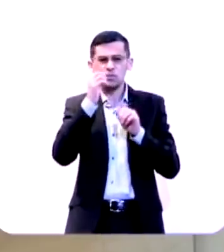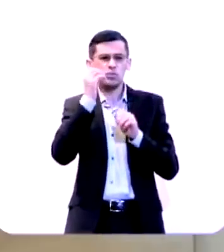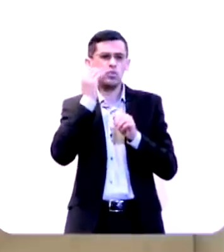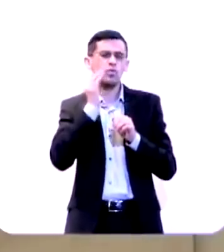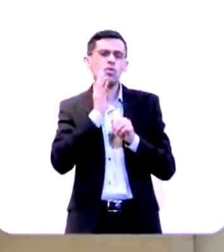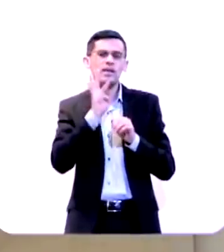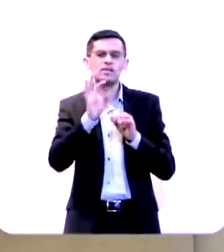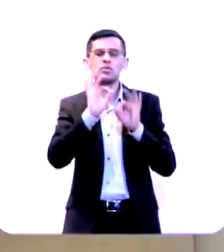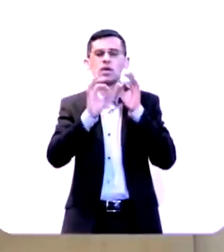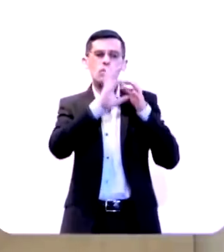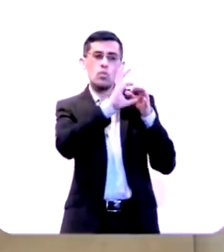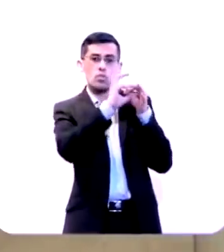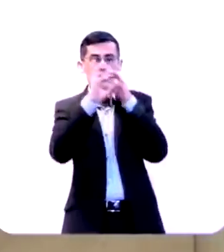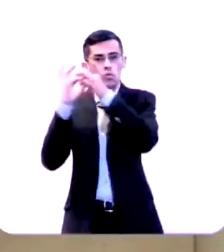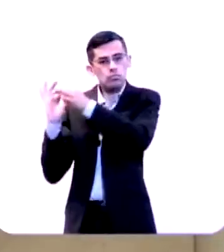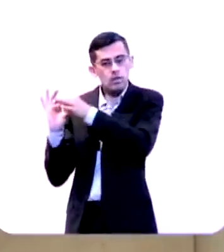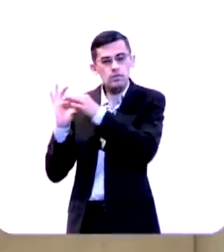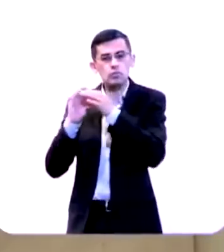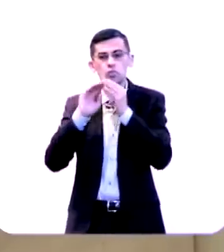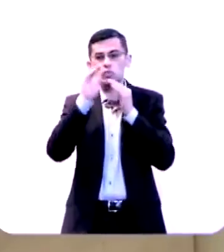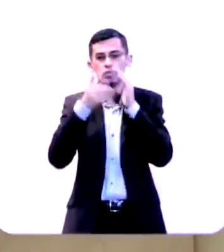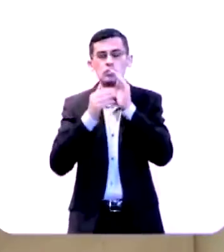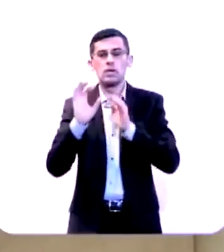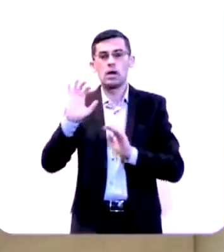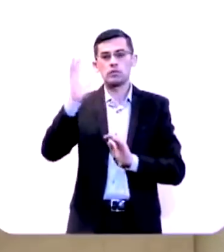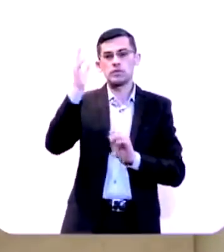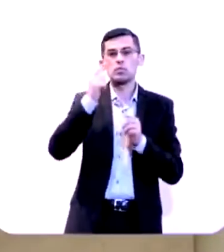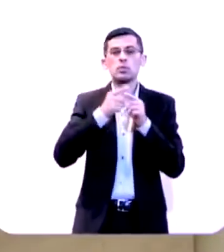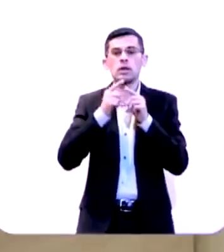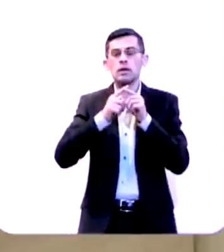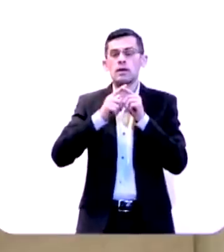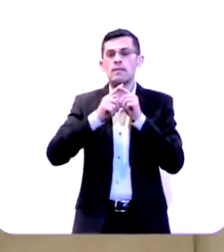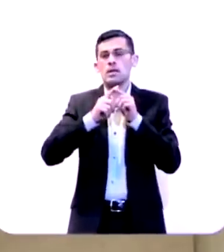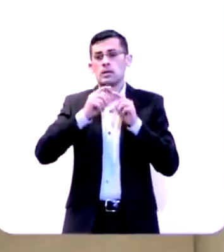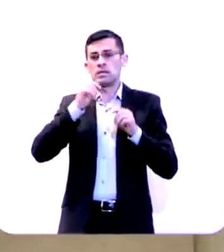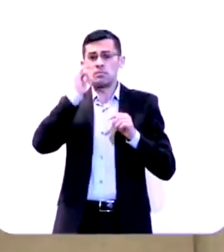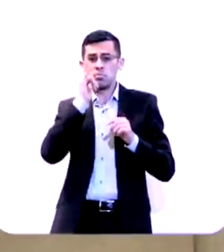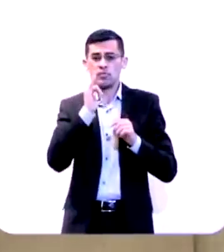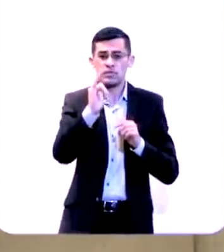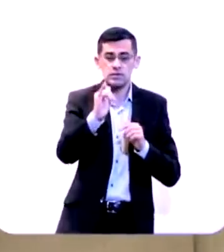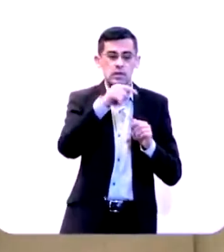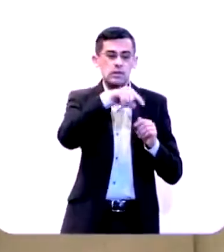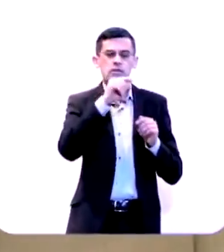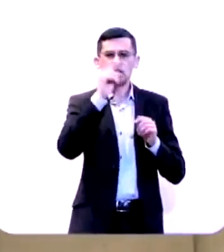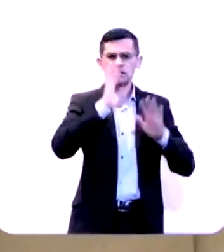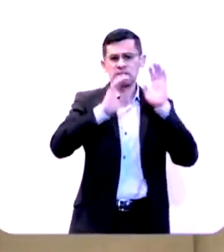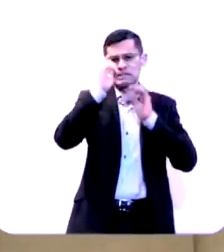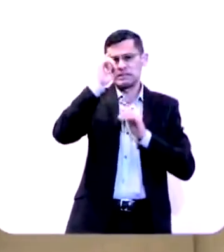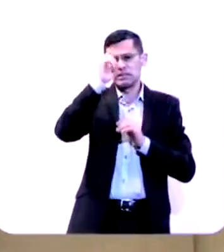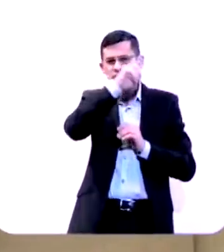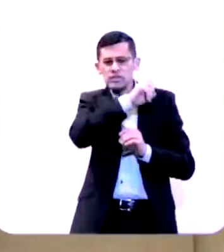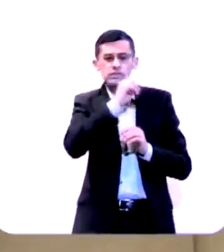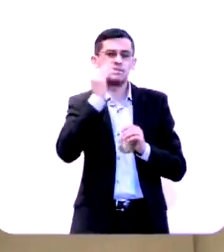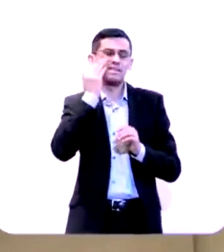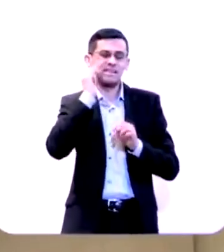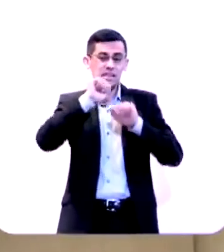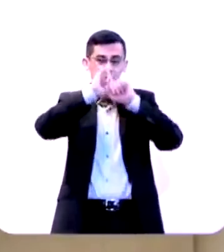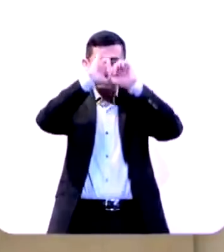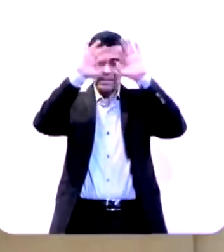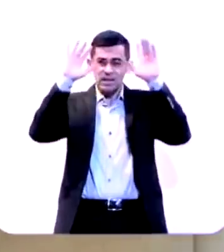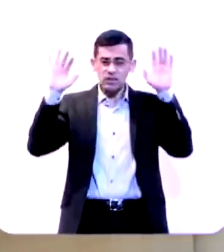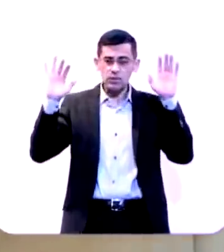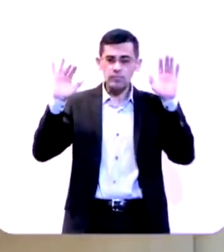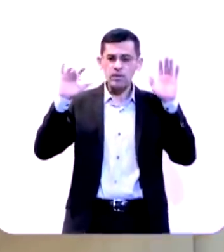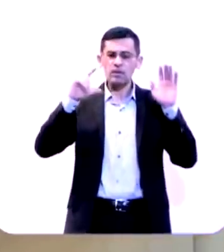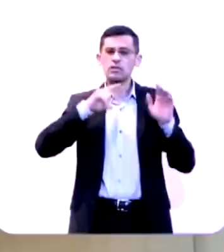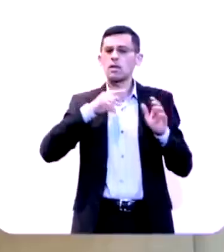pouquinho do que está acontecendo por trás dessa profecia, talvez a gente tenha dificuldades para entendê-la. Há uma